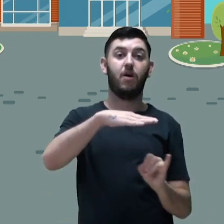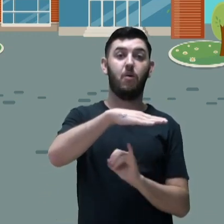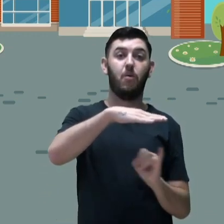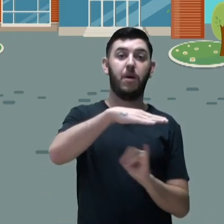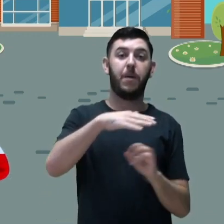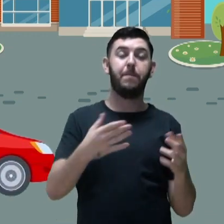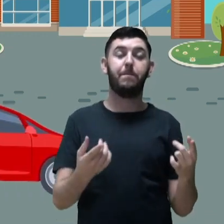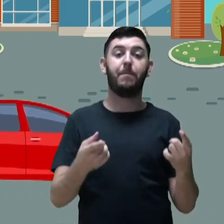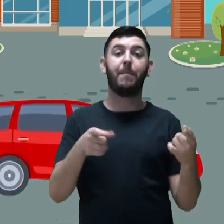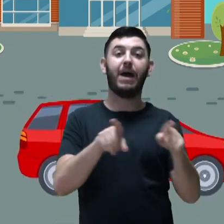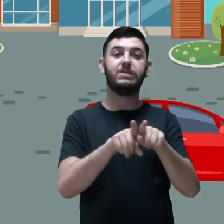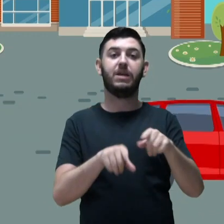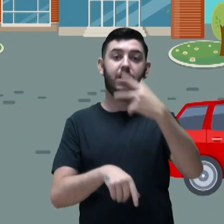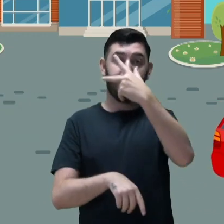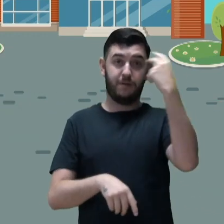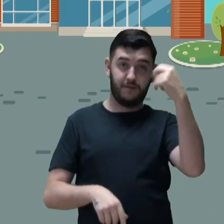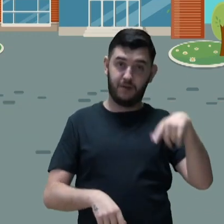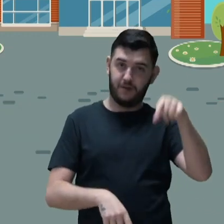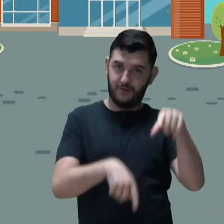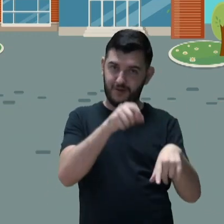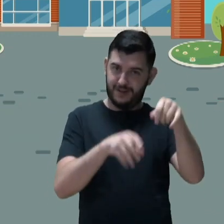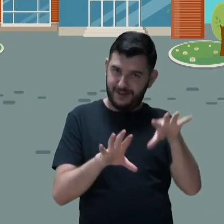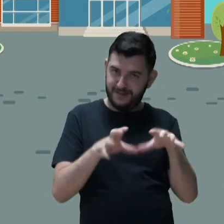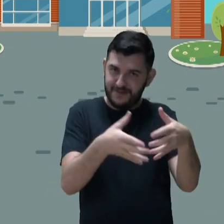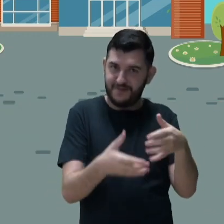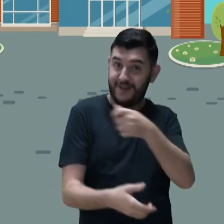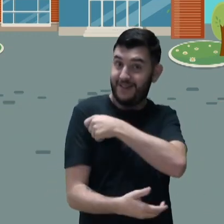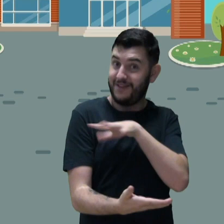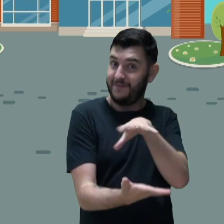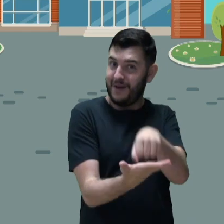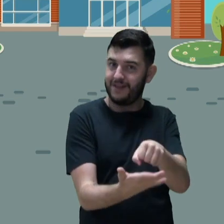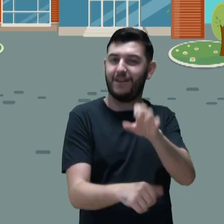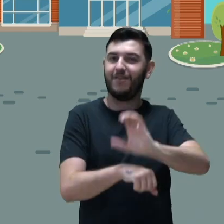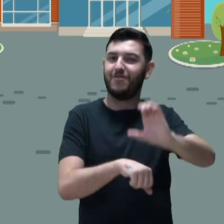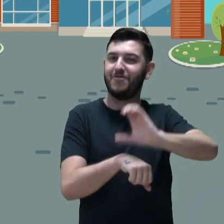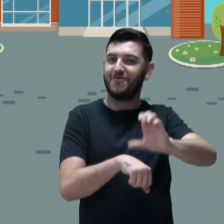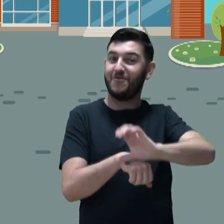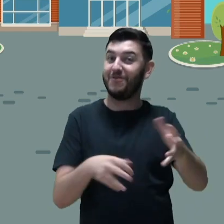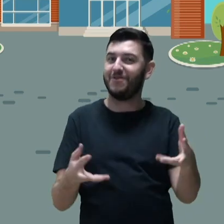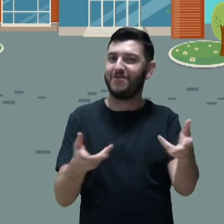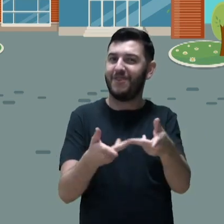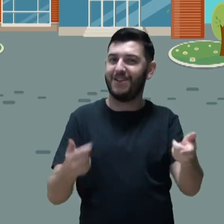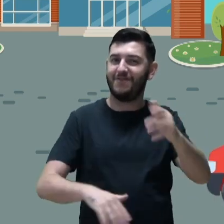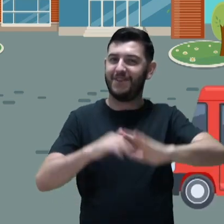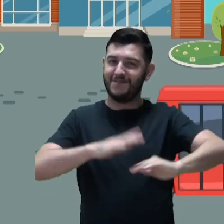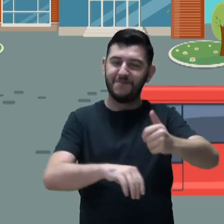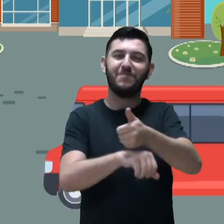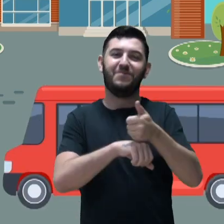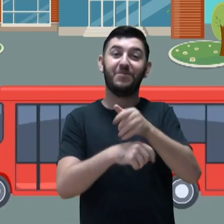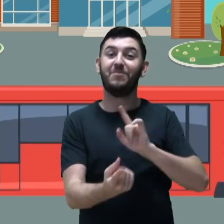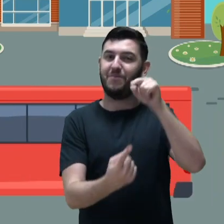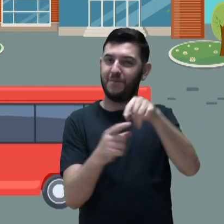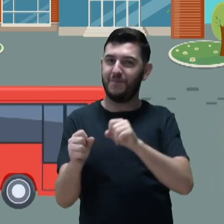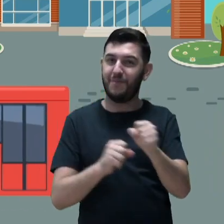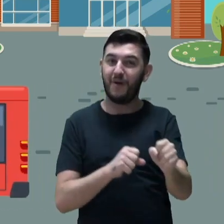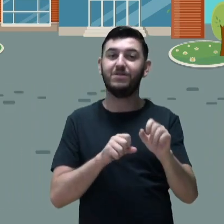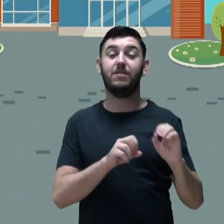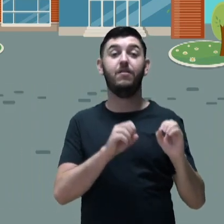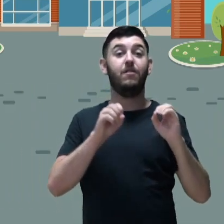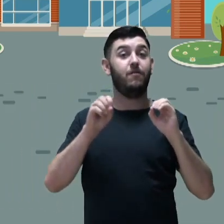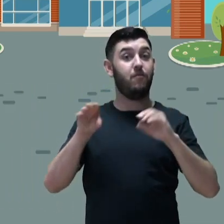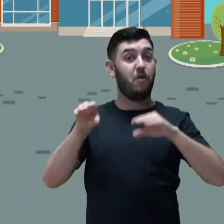com as prefeituras, a seleção dos estudantes e a matrícula nos cursos de qualificação profissional para a formação de